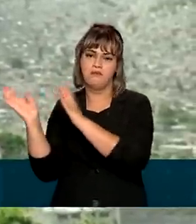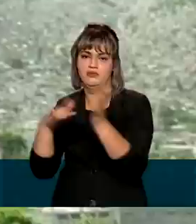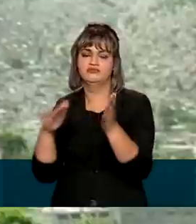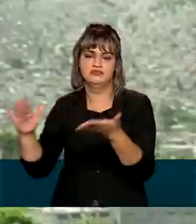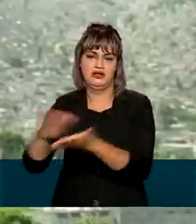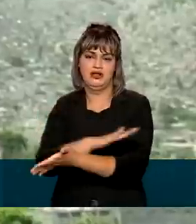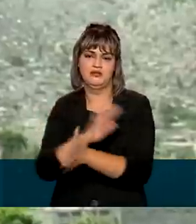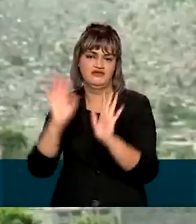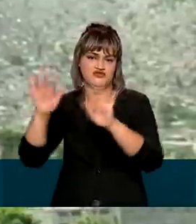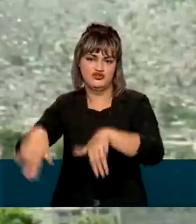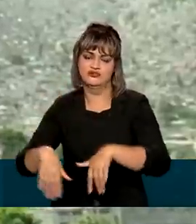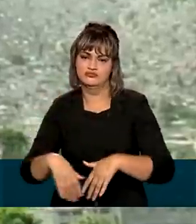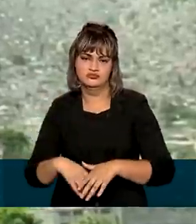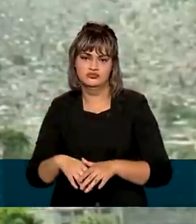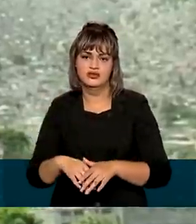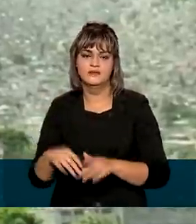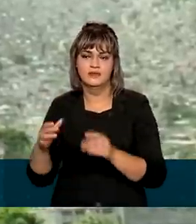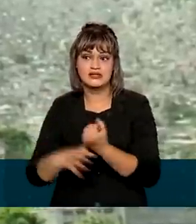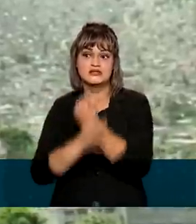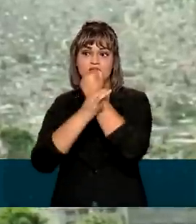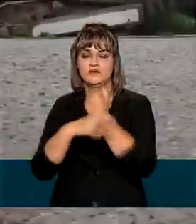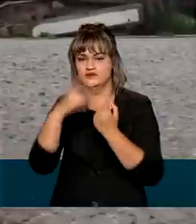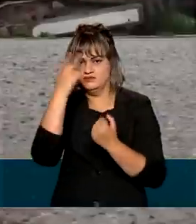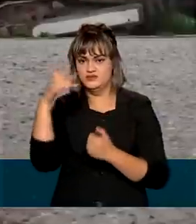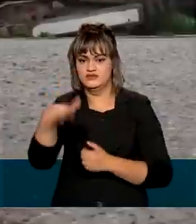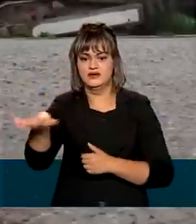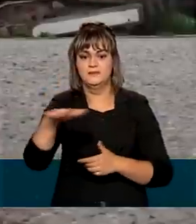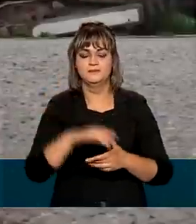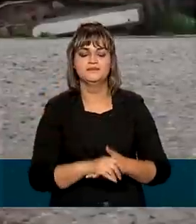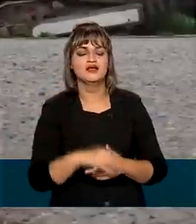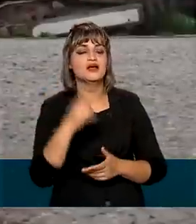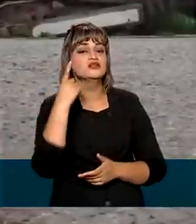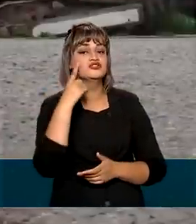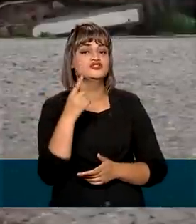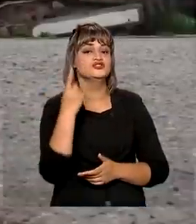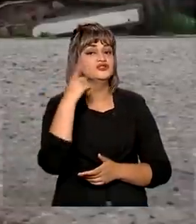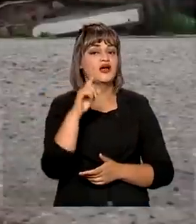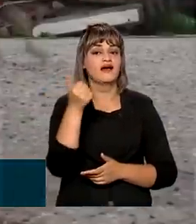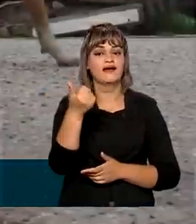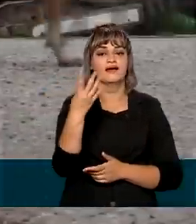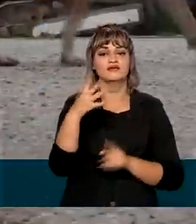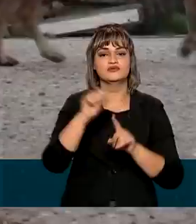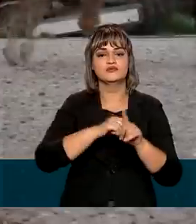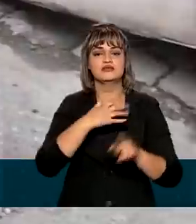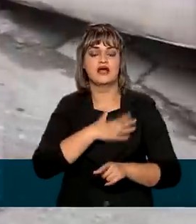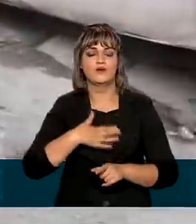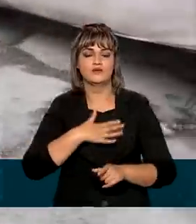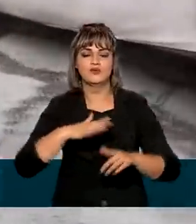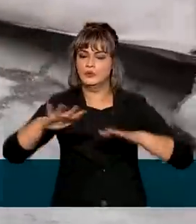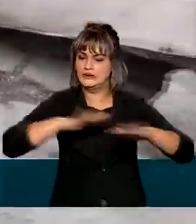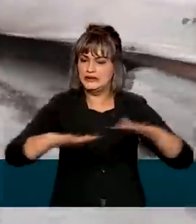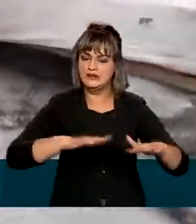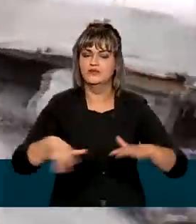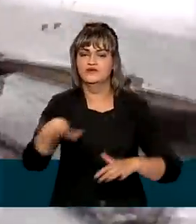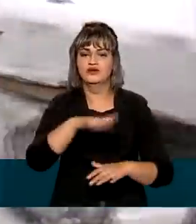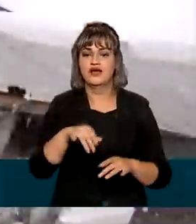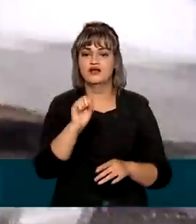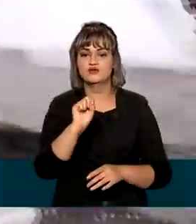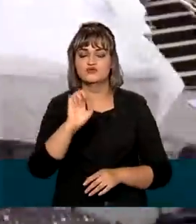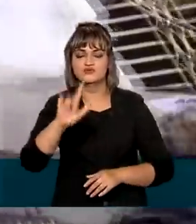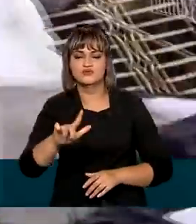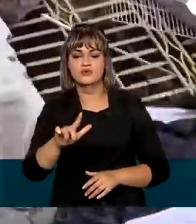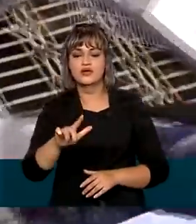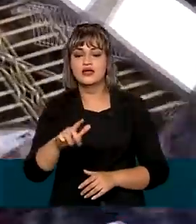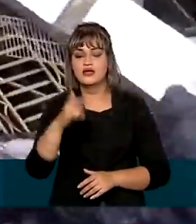desse risco para trazer mais segurança à população. No dia 14 de agosto, o tremor atingiu o sul do país e